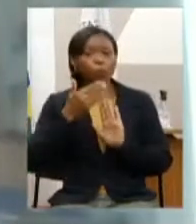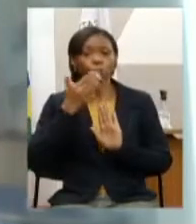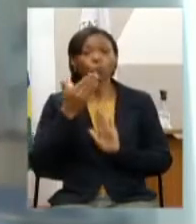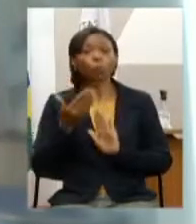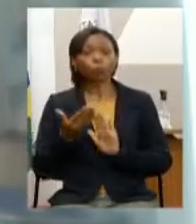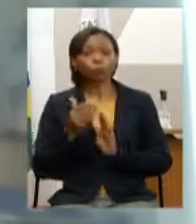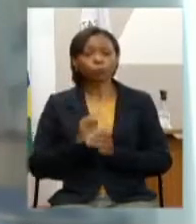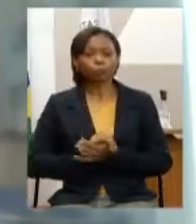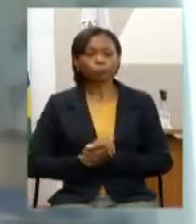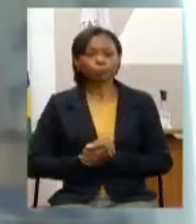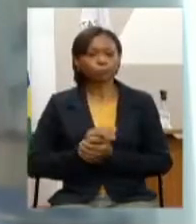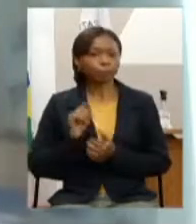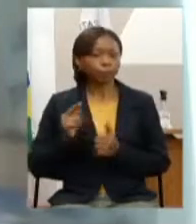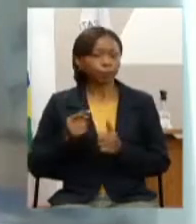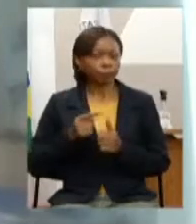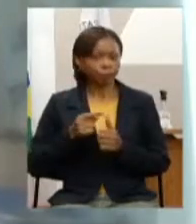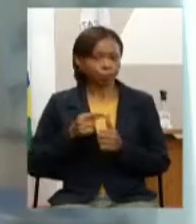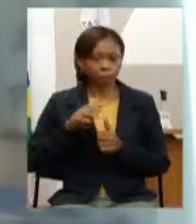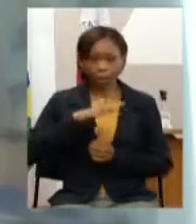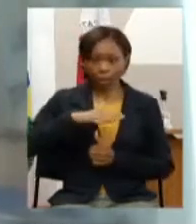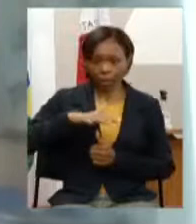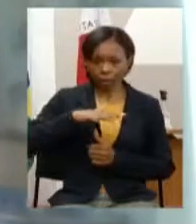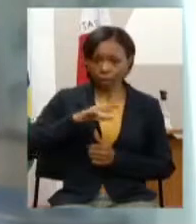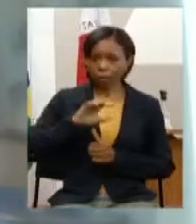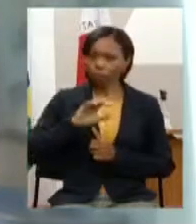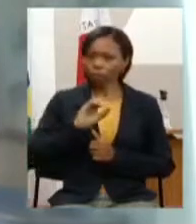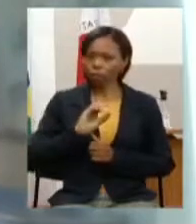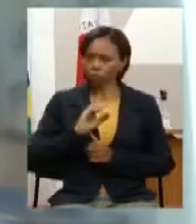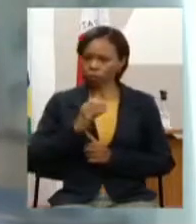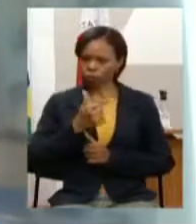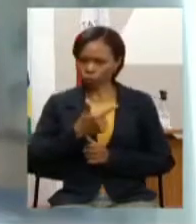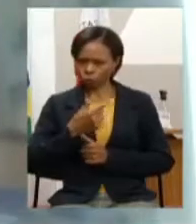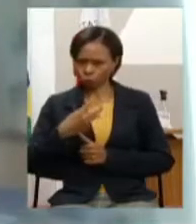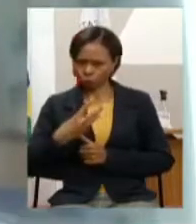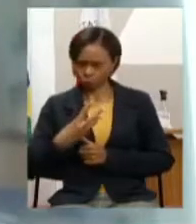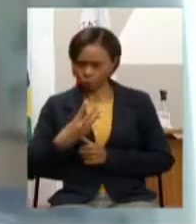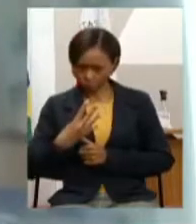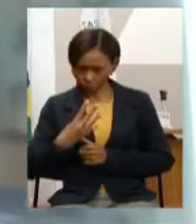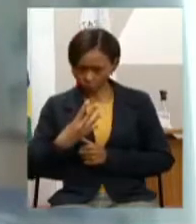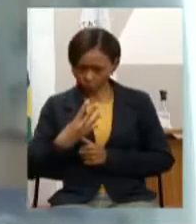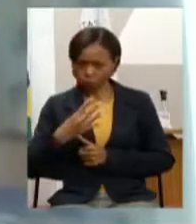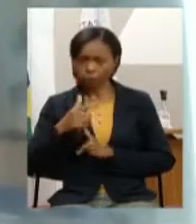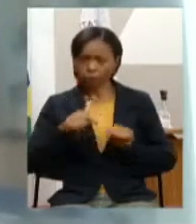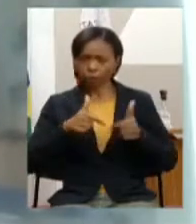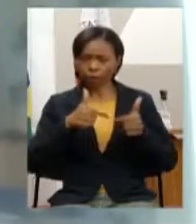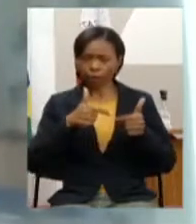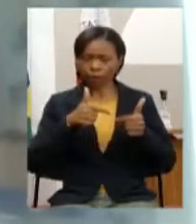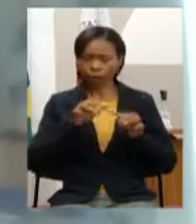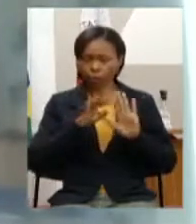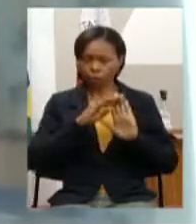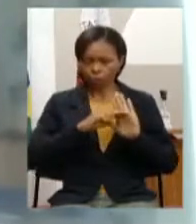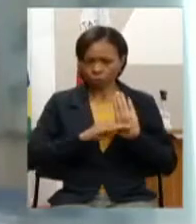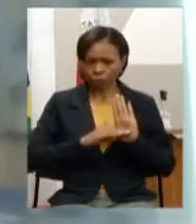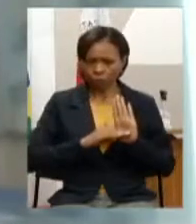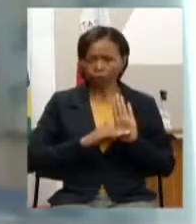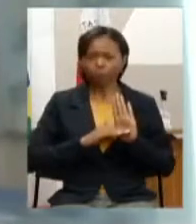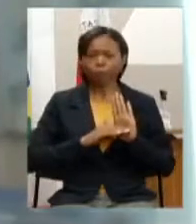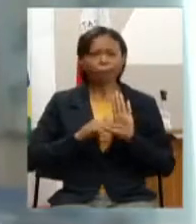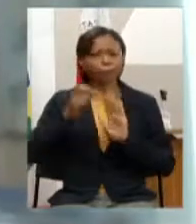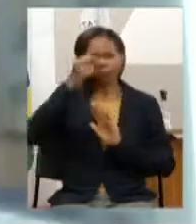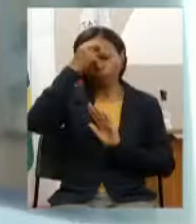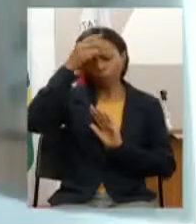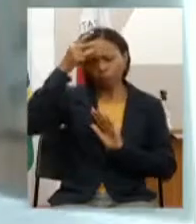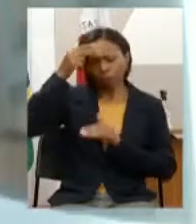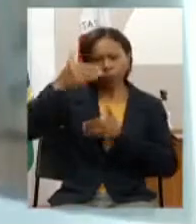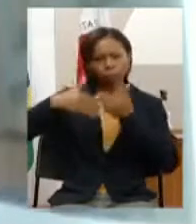primeiro no âmbito do programa 024 apoio ao desenvolvimento municipal a captação e a coordenação da